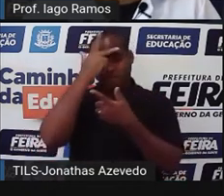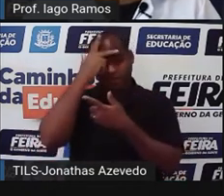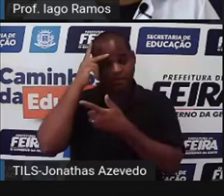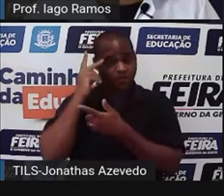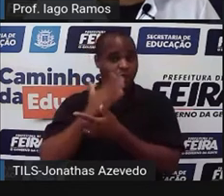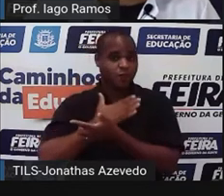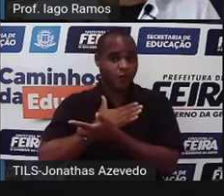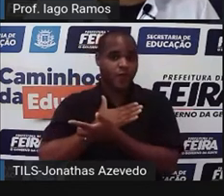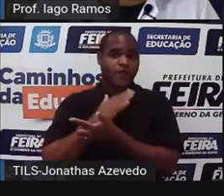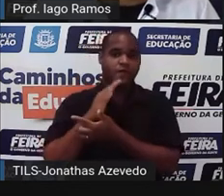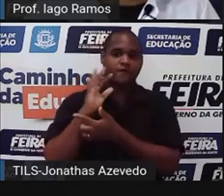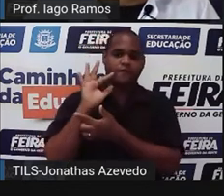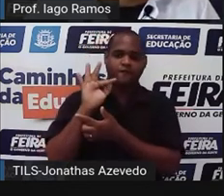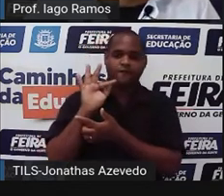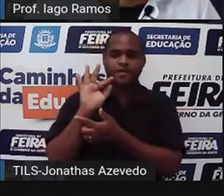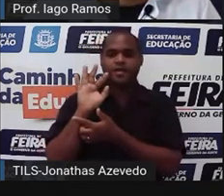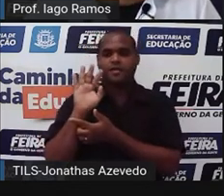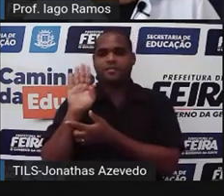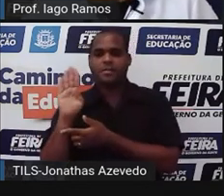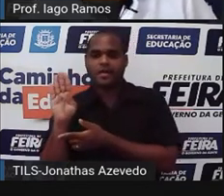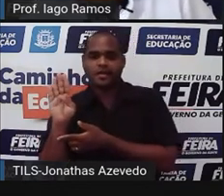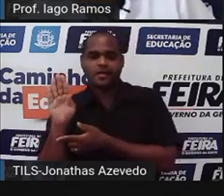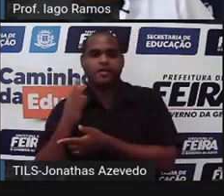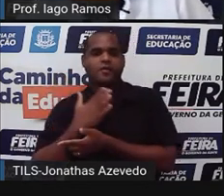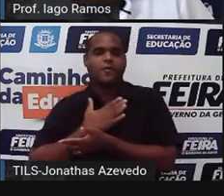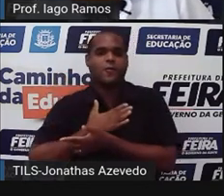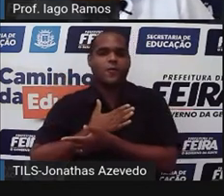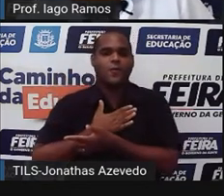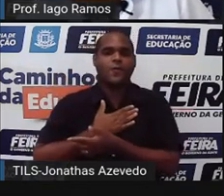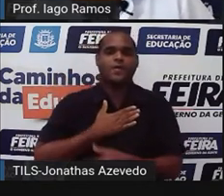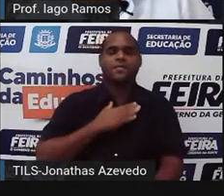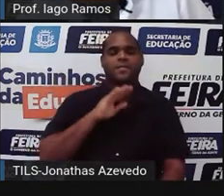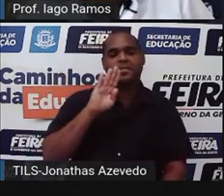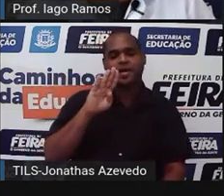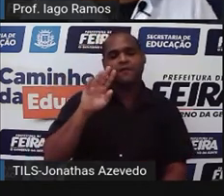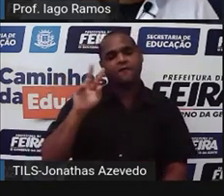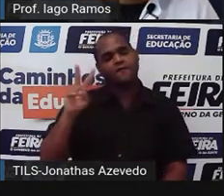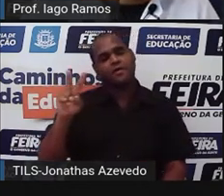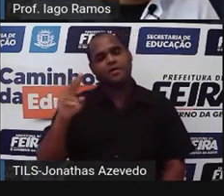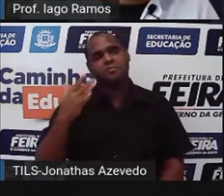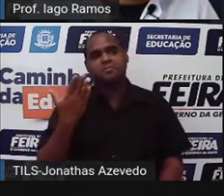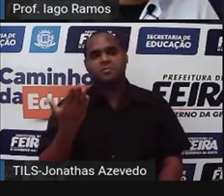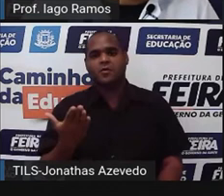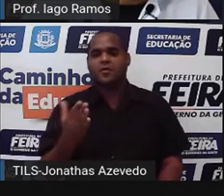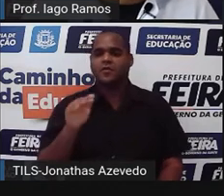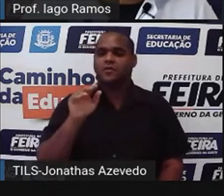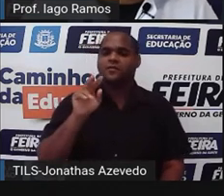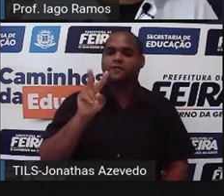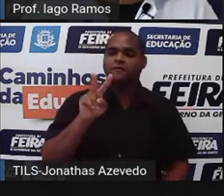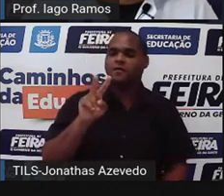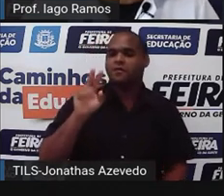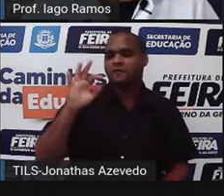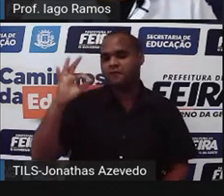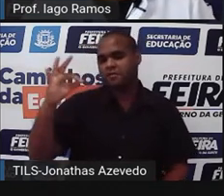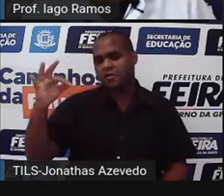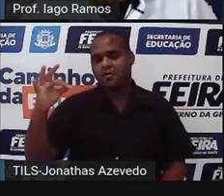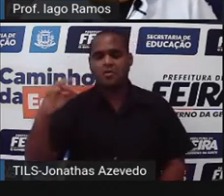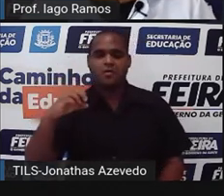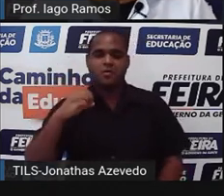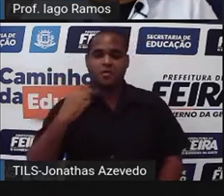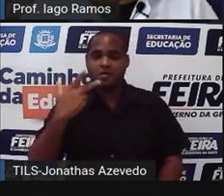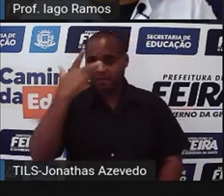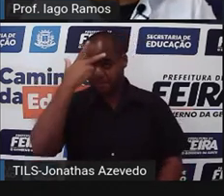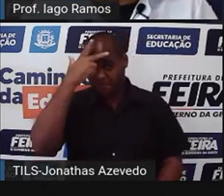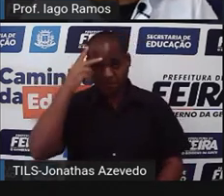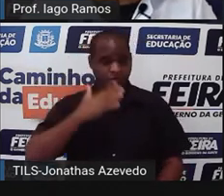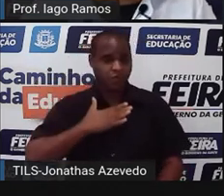de futebol e basquete ou de basquete e vôlei ou de vôlei e futebol e tem pessoas que